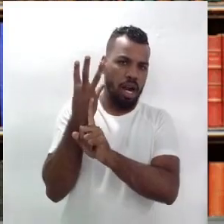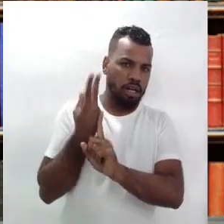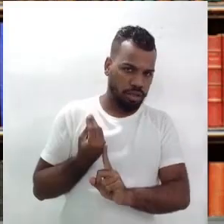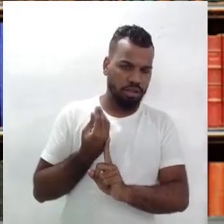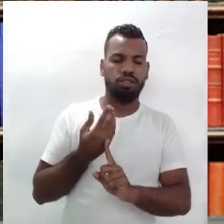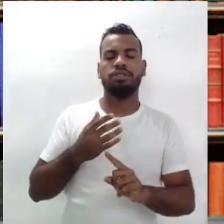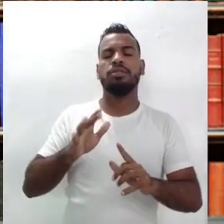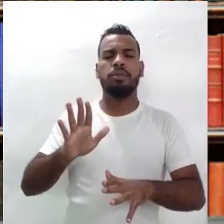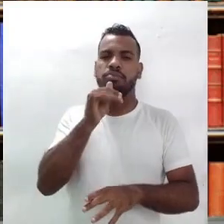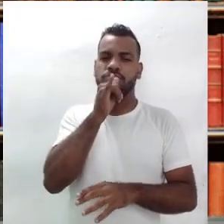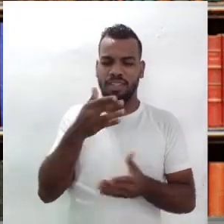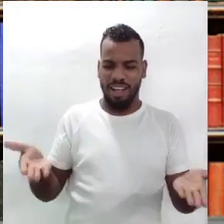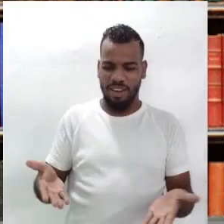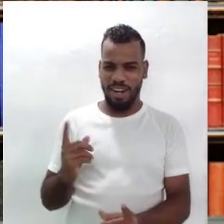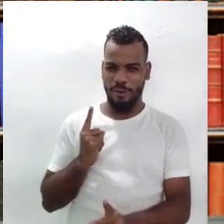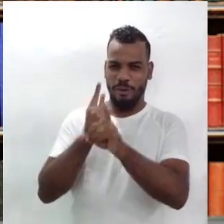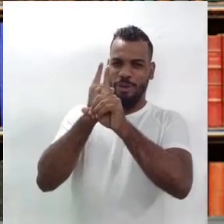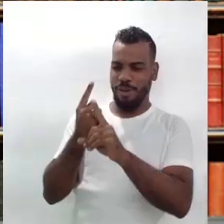num encontro como esse,